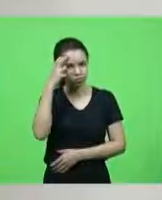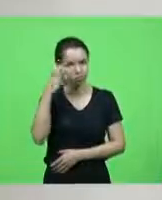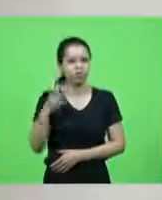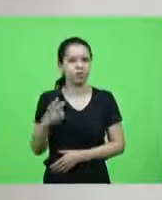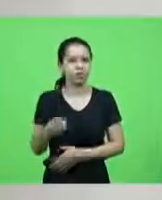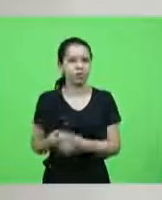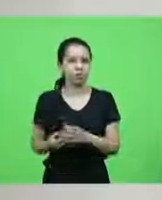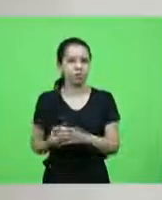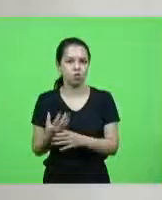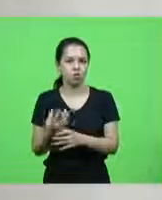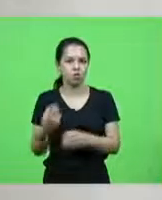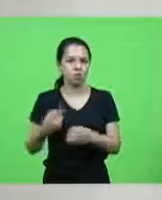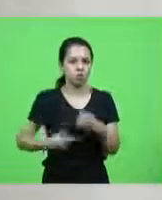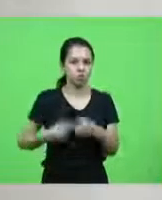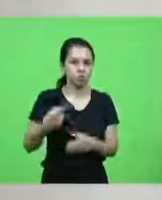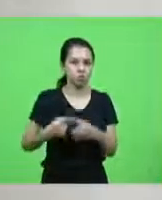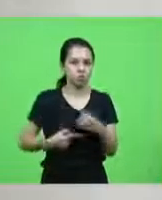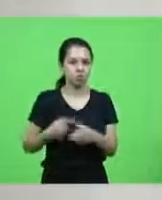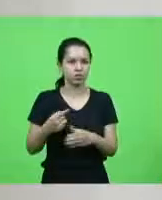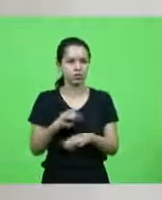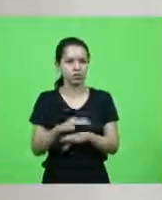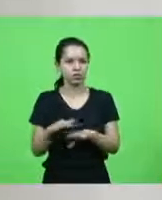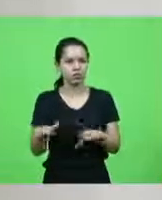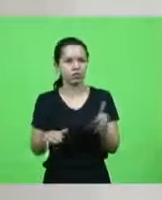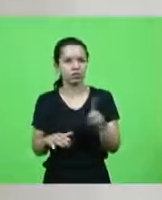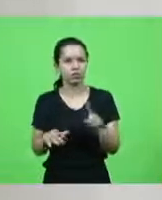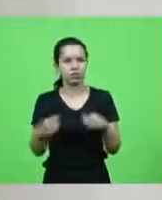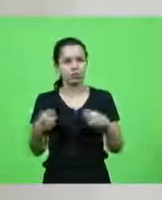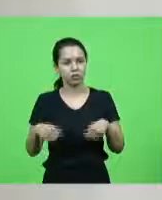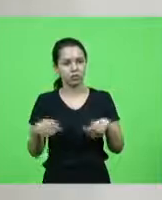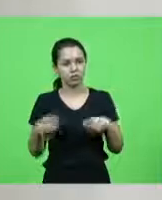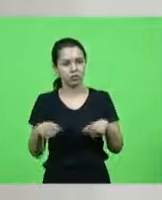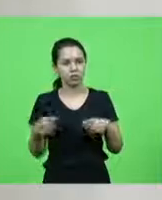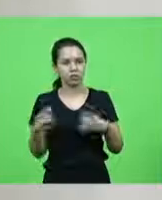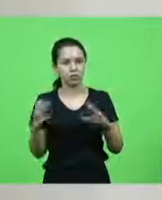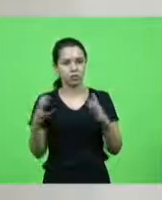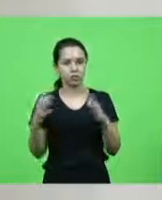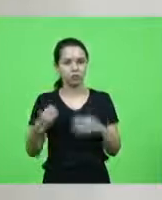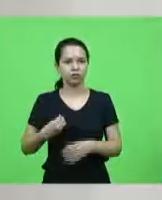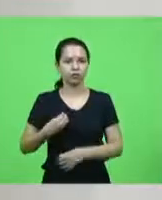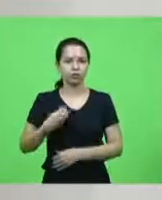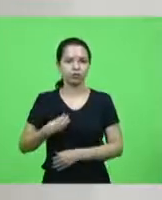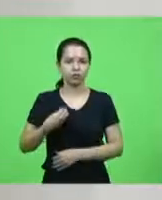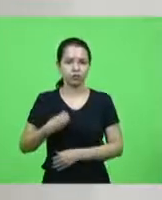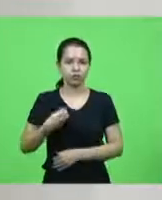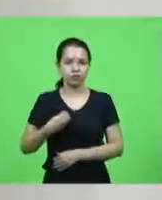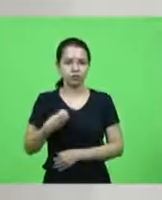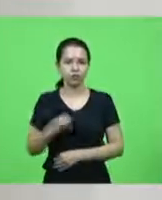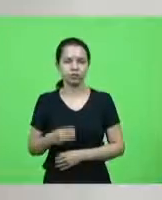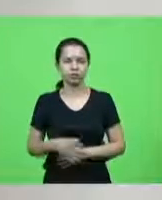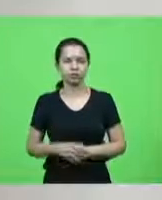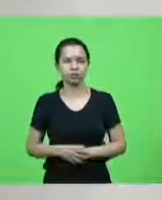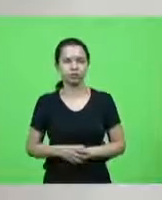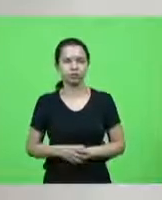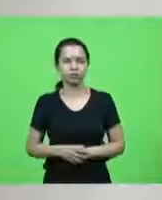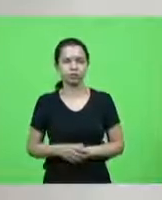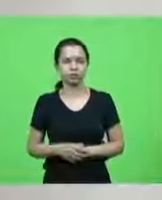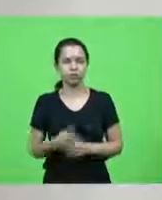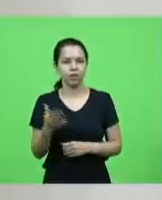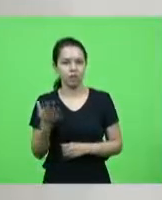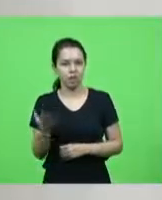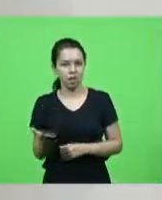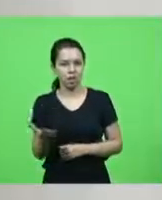comissão se reunir nós precisamos comemorar a vida desta que foi a